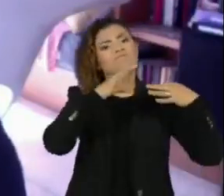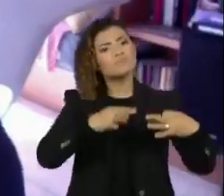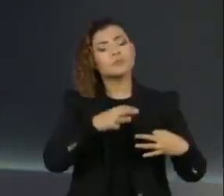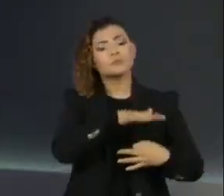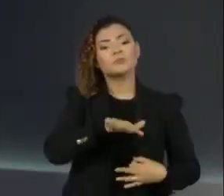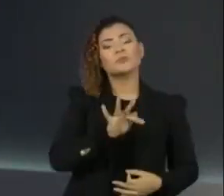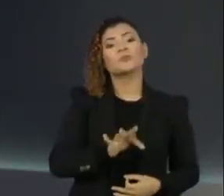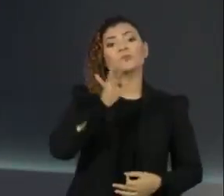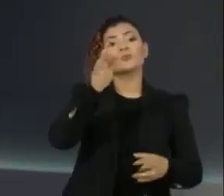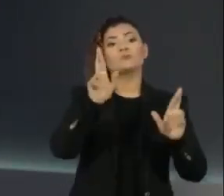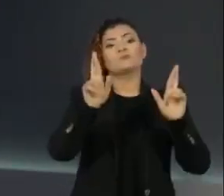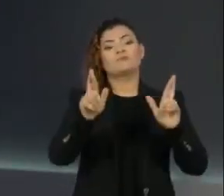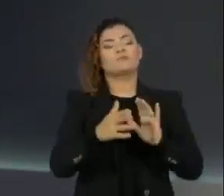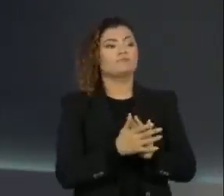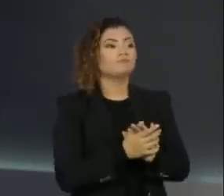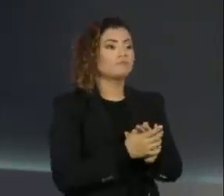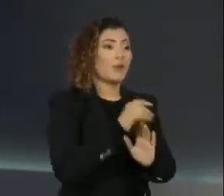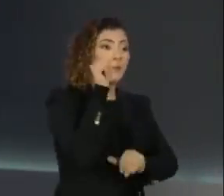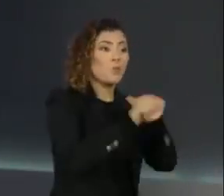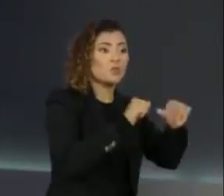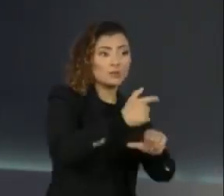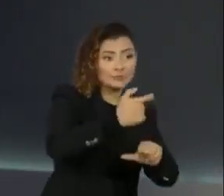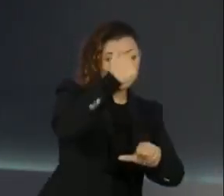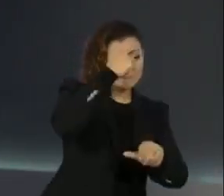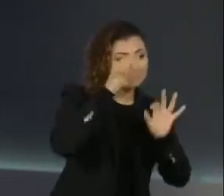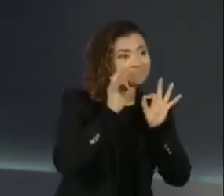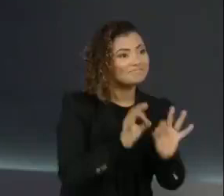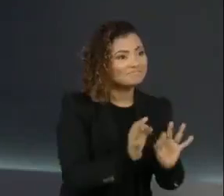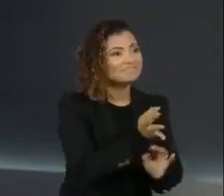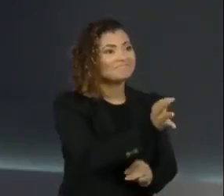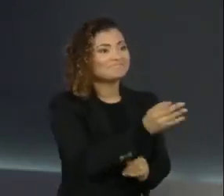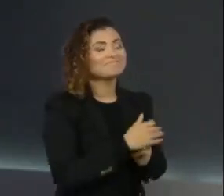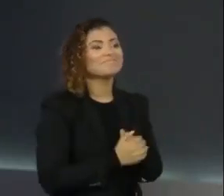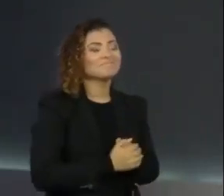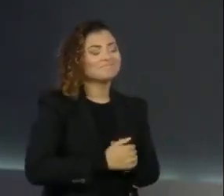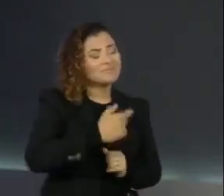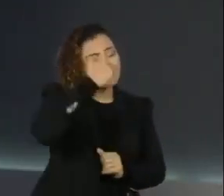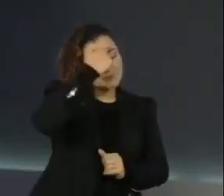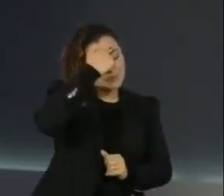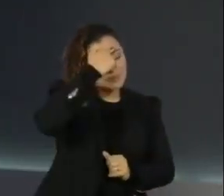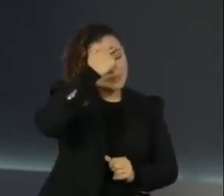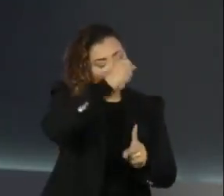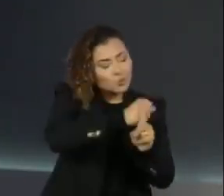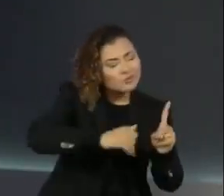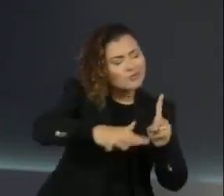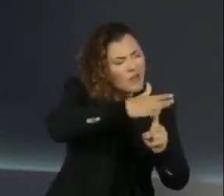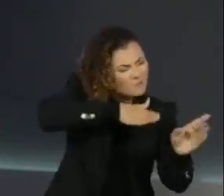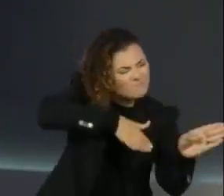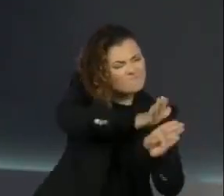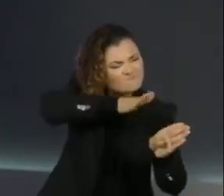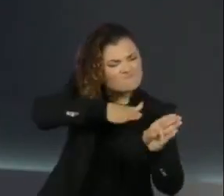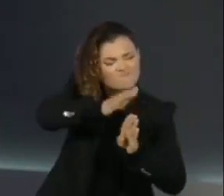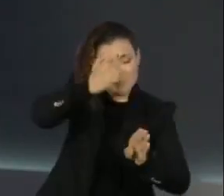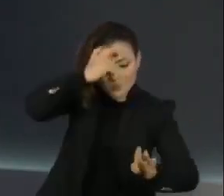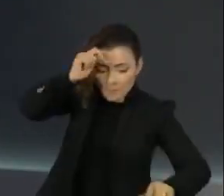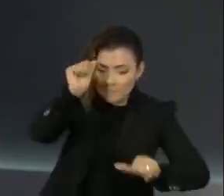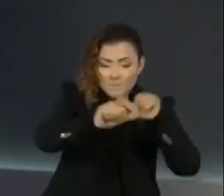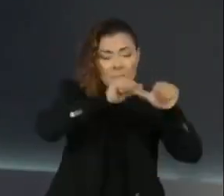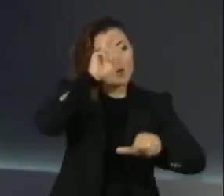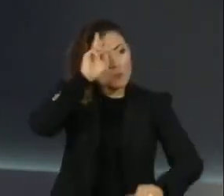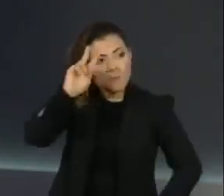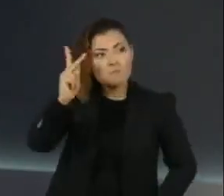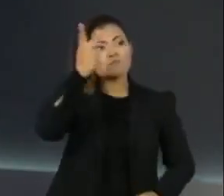no horizonte. É uma mudança de mentalidade, uma mudança no imaginário social, que todos